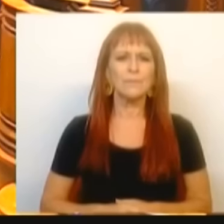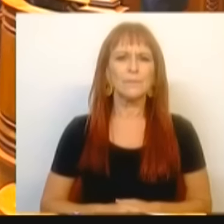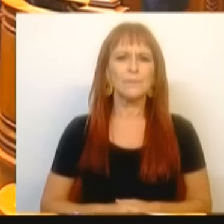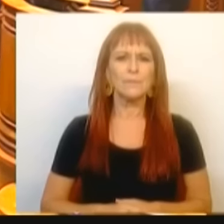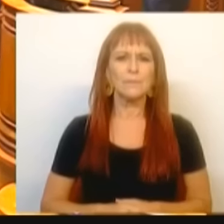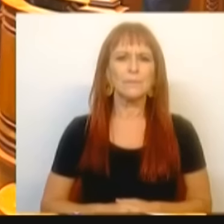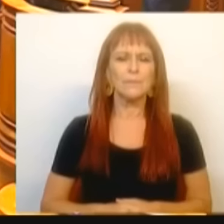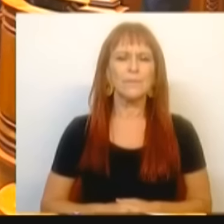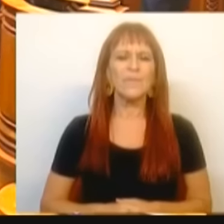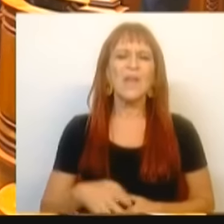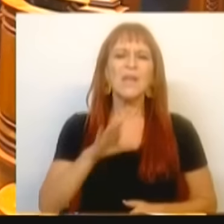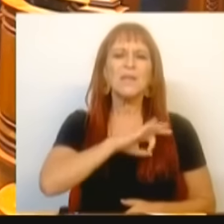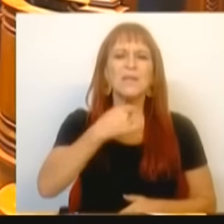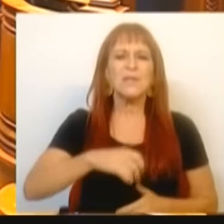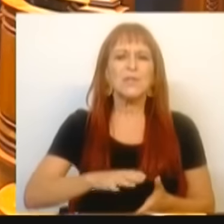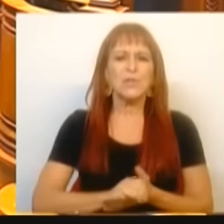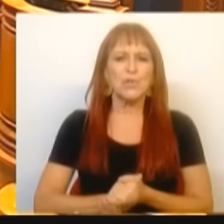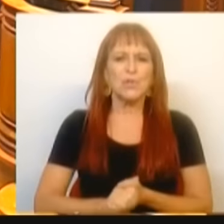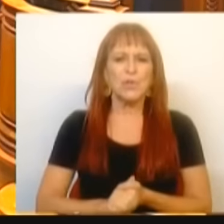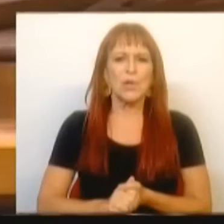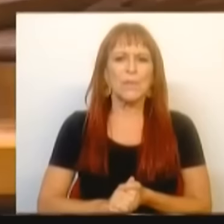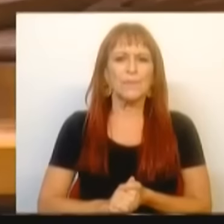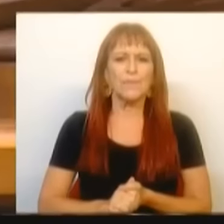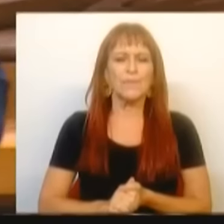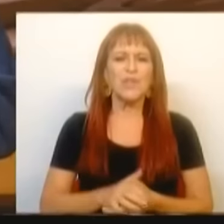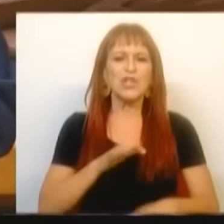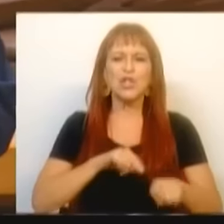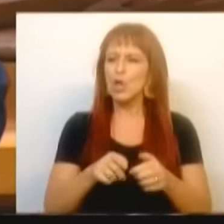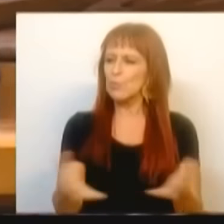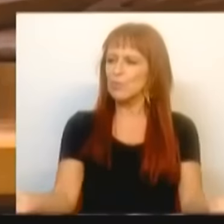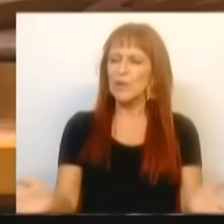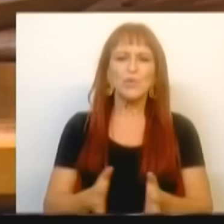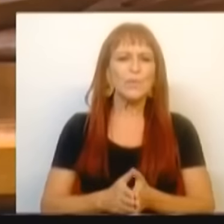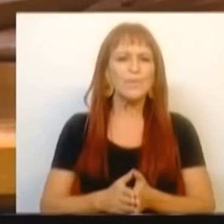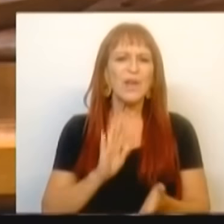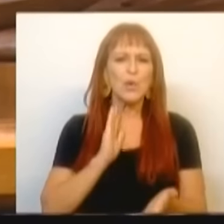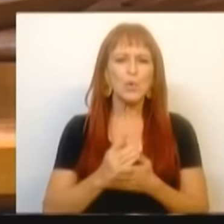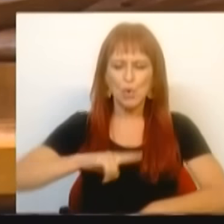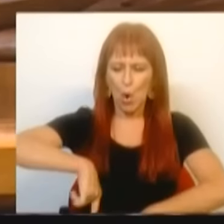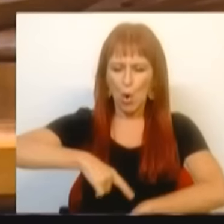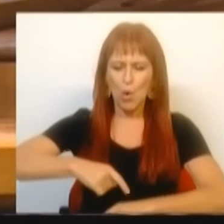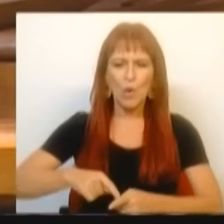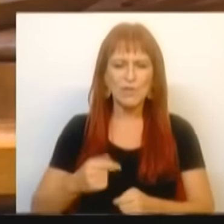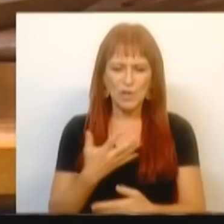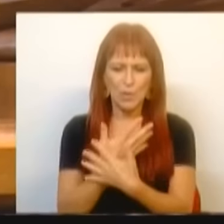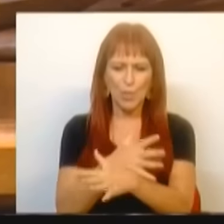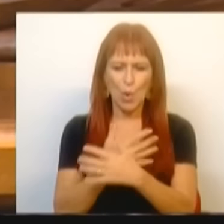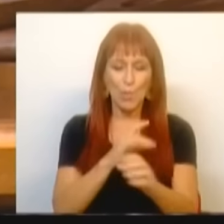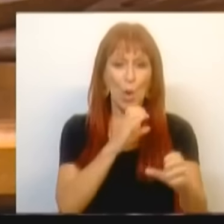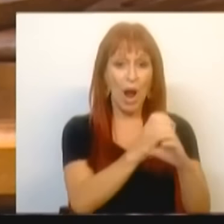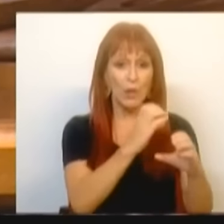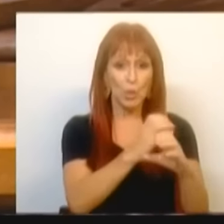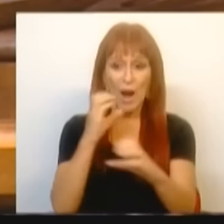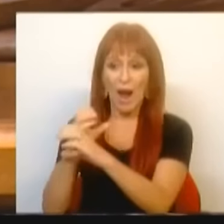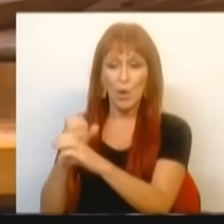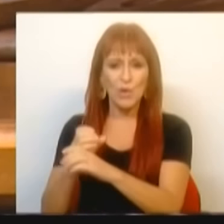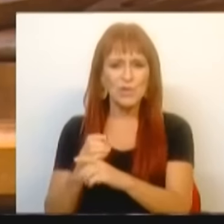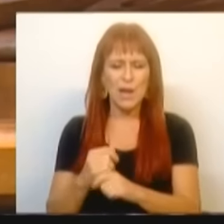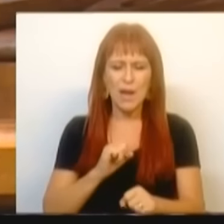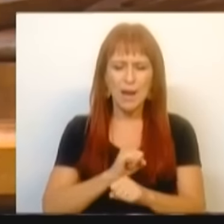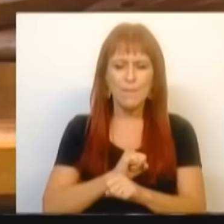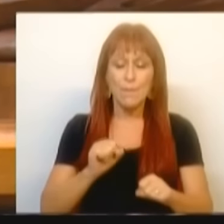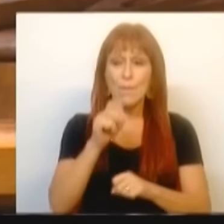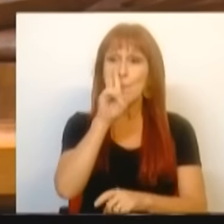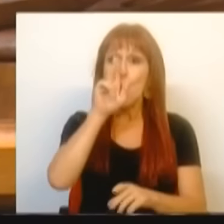Sr. Presidente, Srs. Deputados, nas últimas horas foram incendiados autocarros, bombas de gasolina